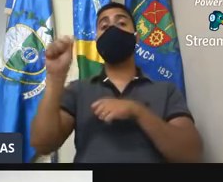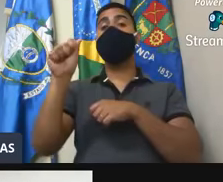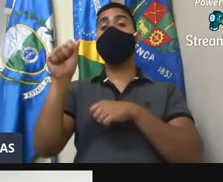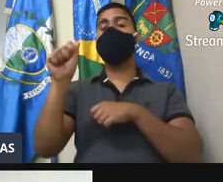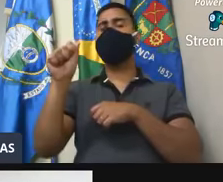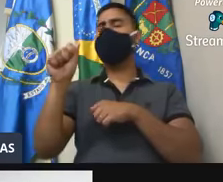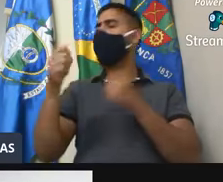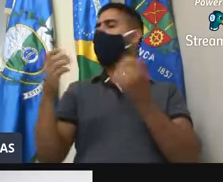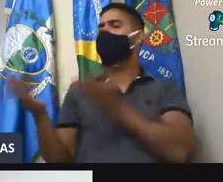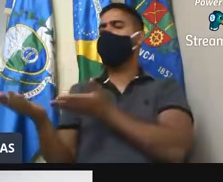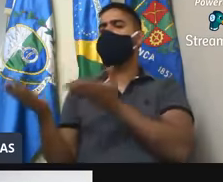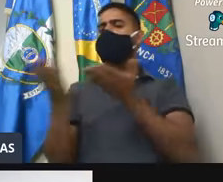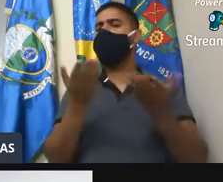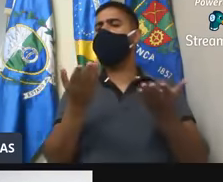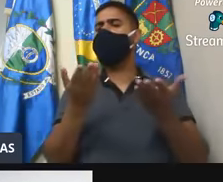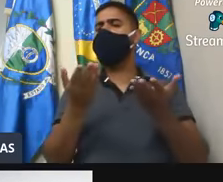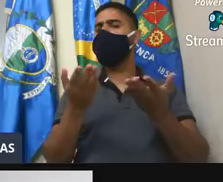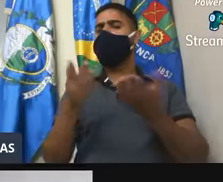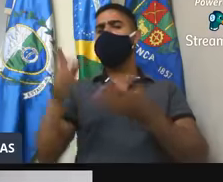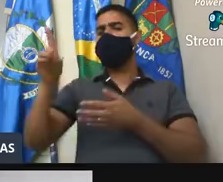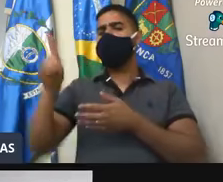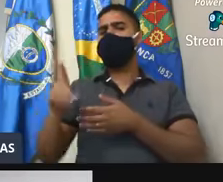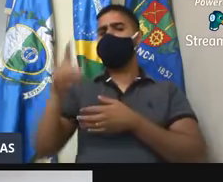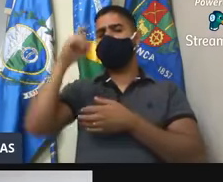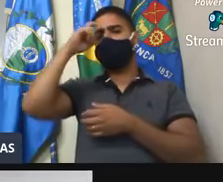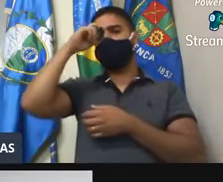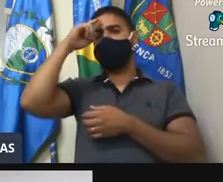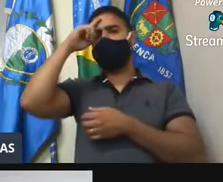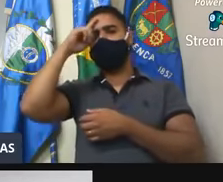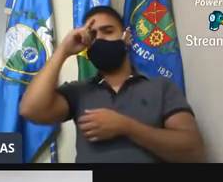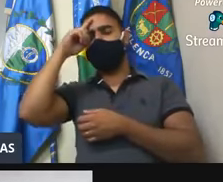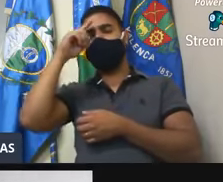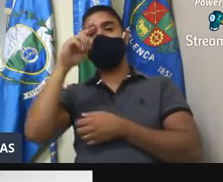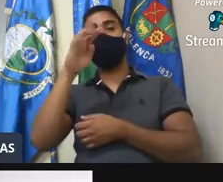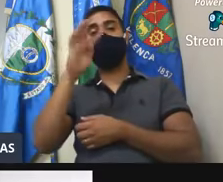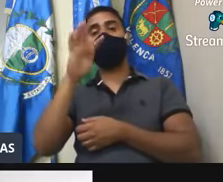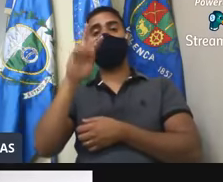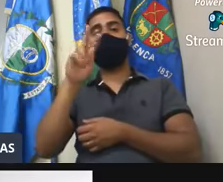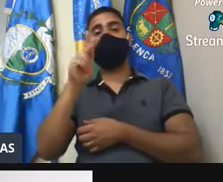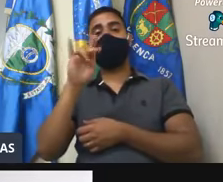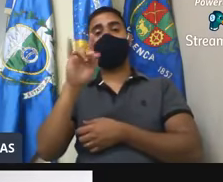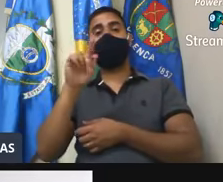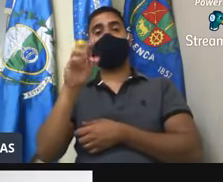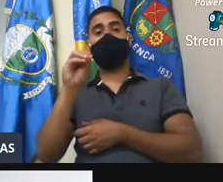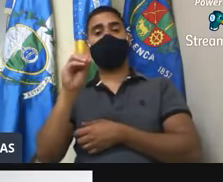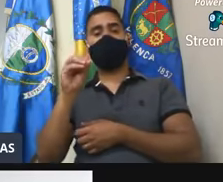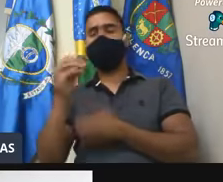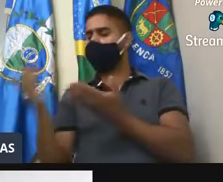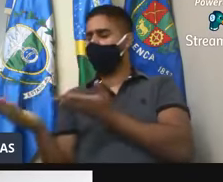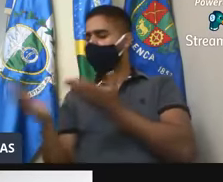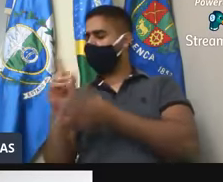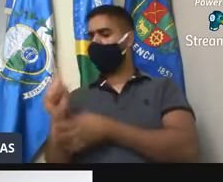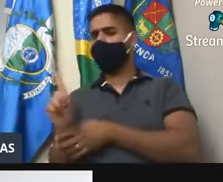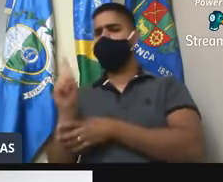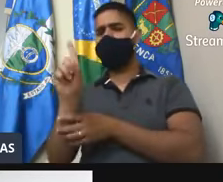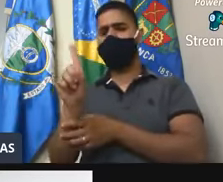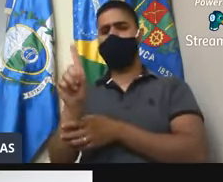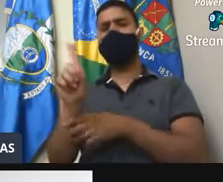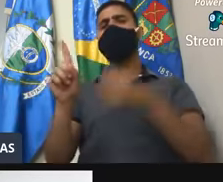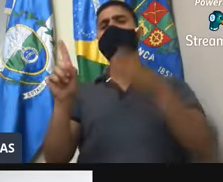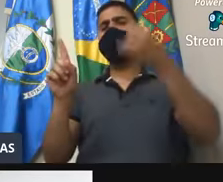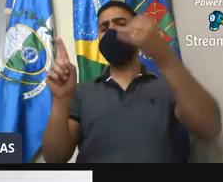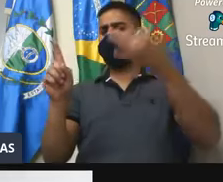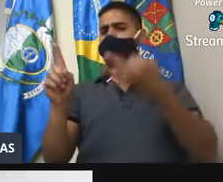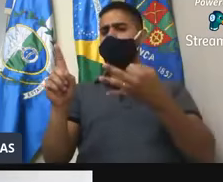fizemos um convite pro diretor do hospital, nosso amigo Tiago José, pra que viesse aqui na casa, né, que viesse, prestasse